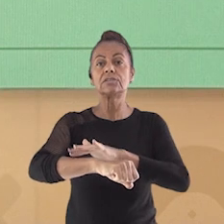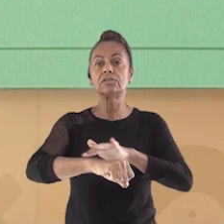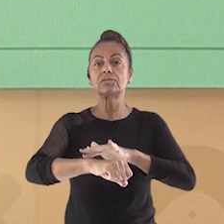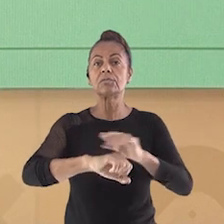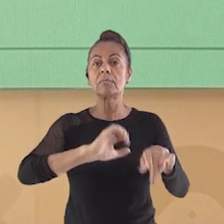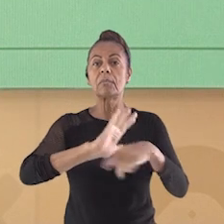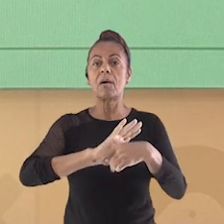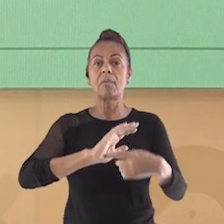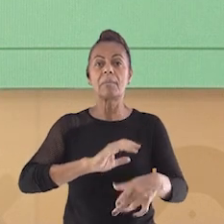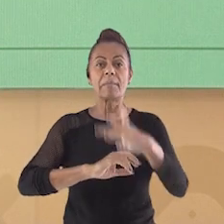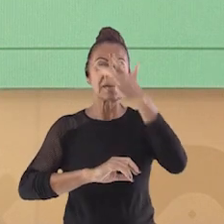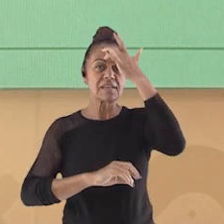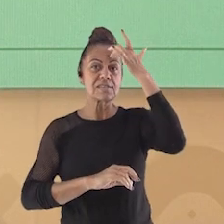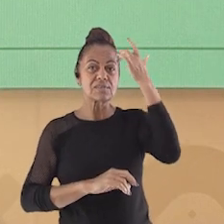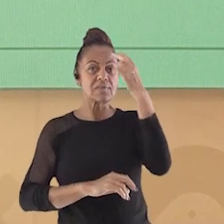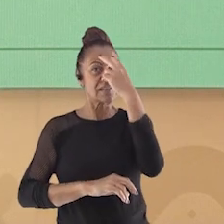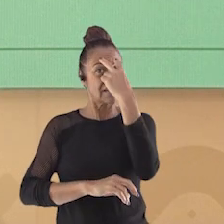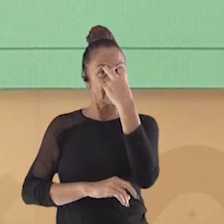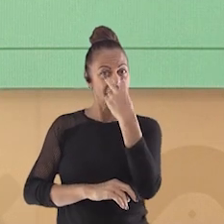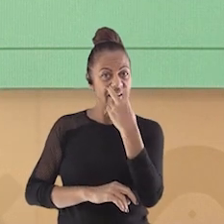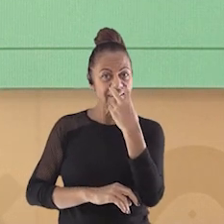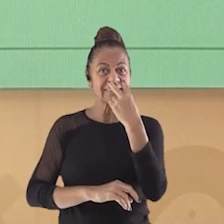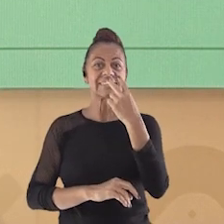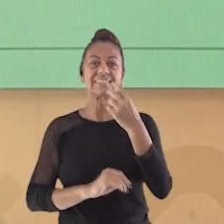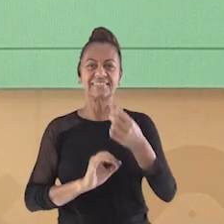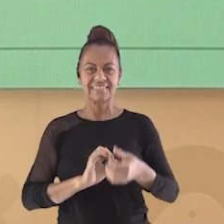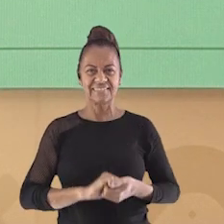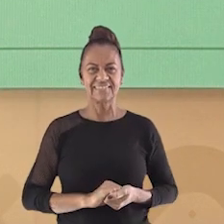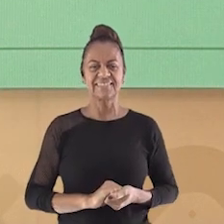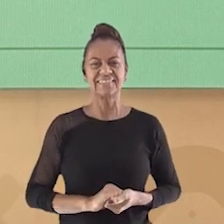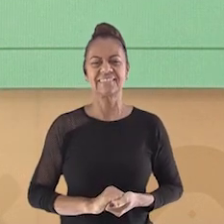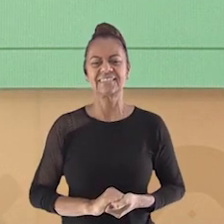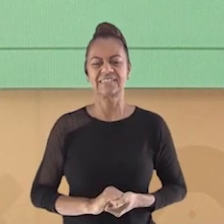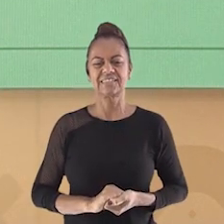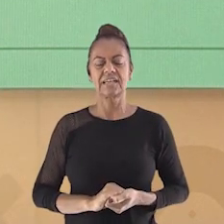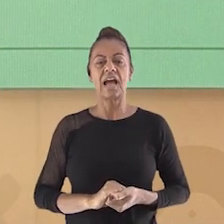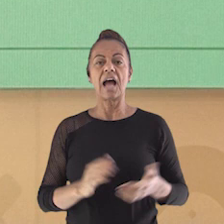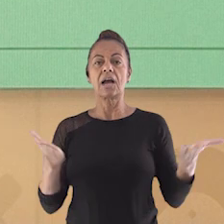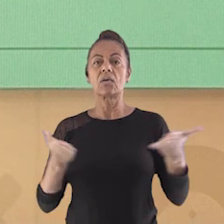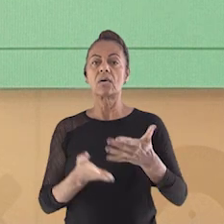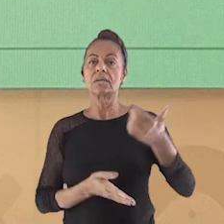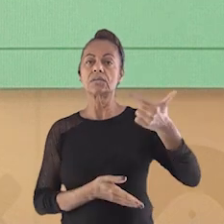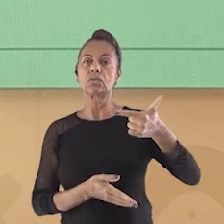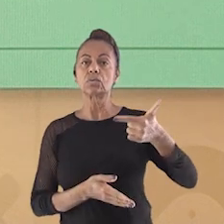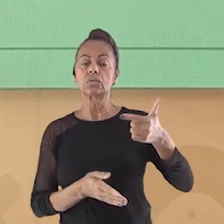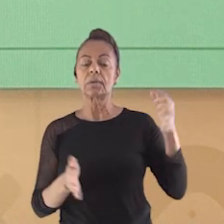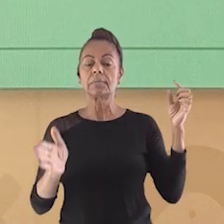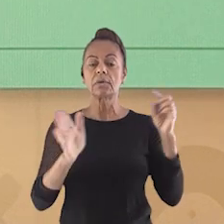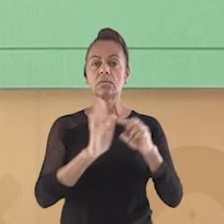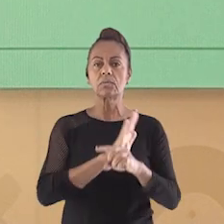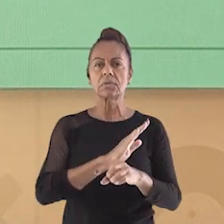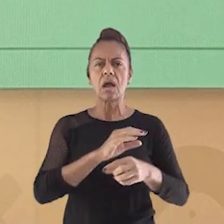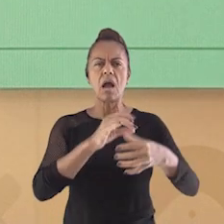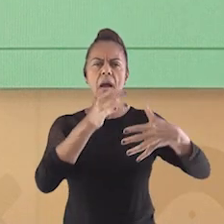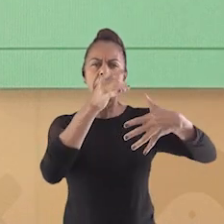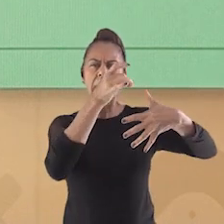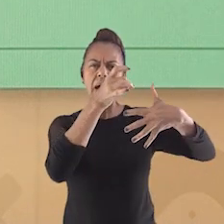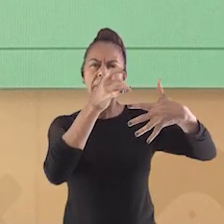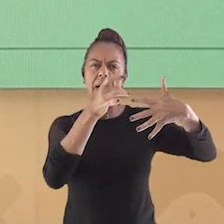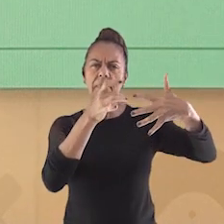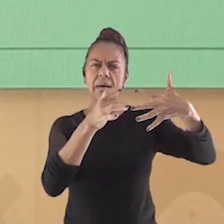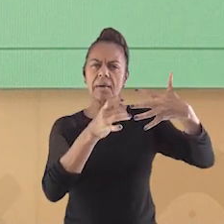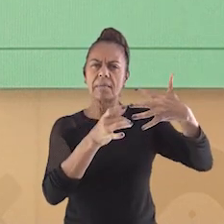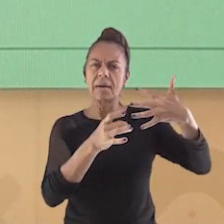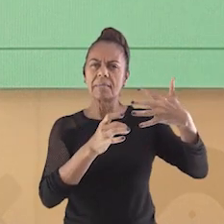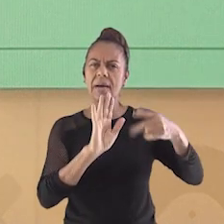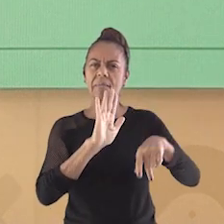visual ou também baixa visão. Vamos para a segunda pergunta. Os elementos fundamentais de